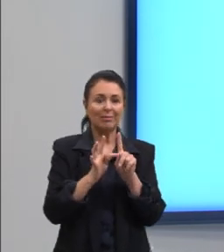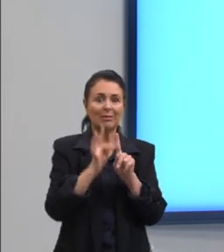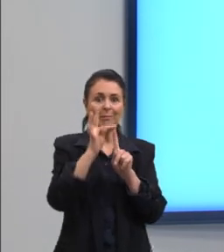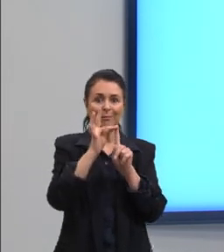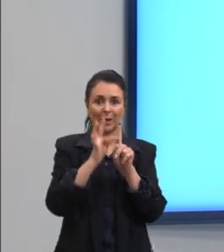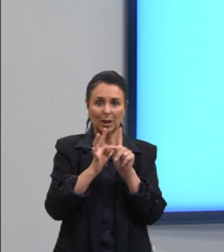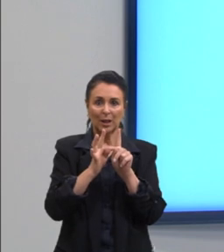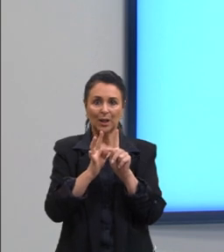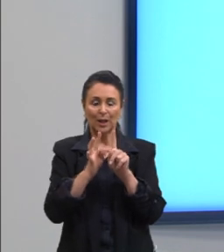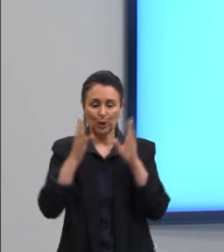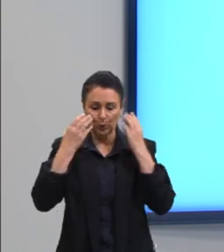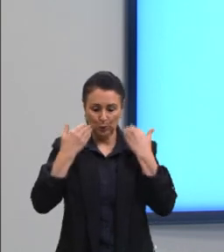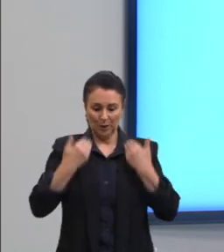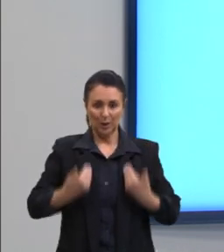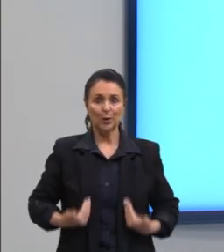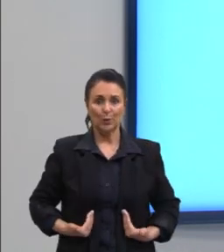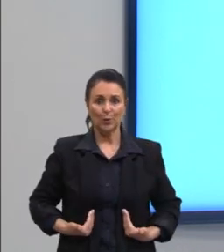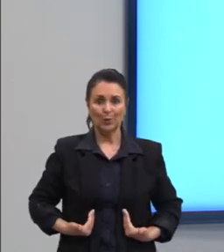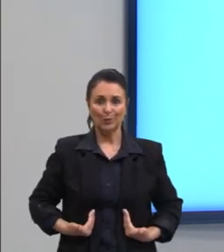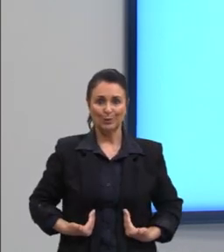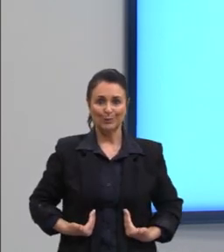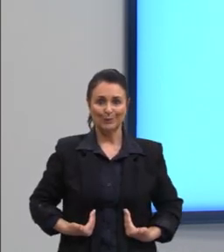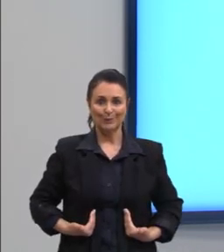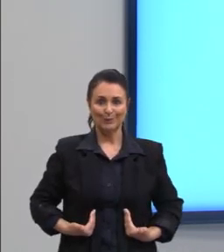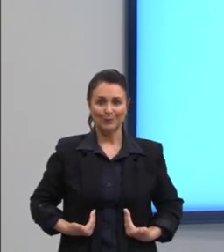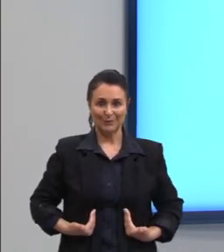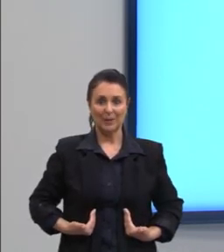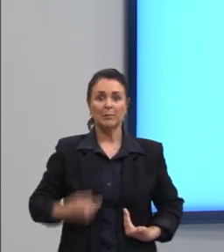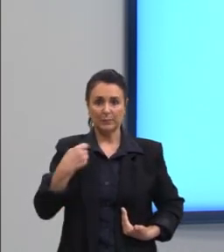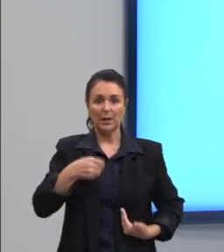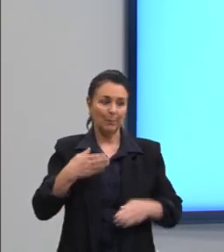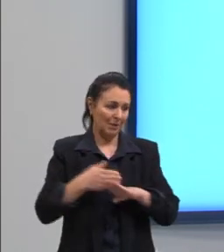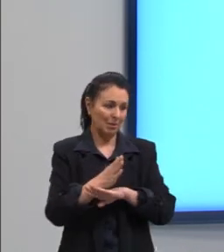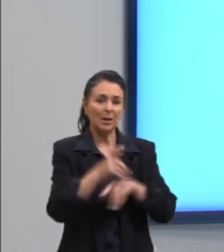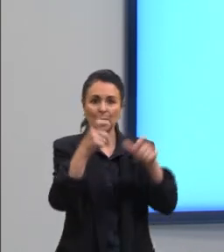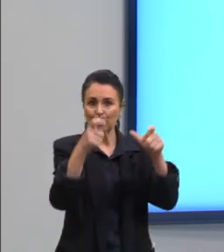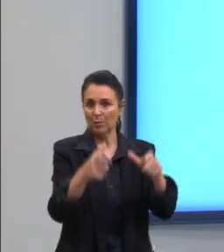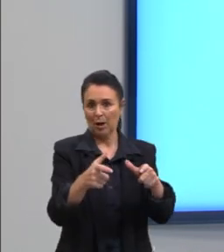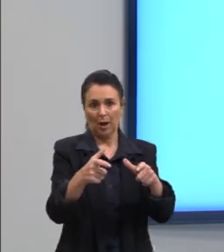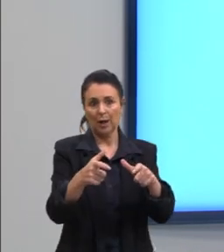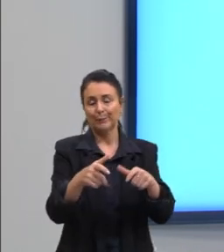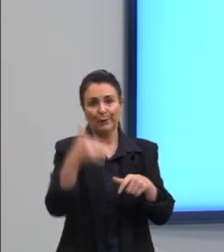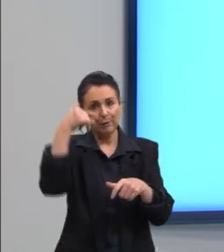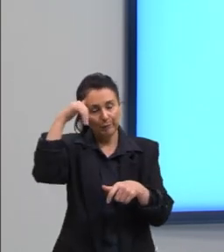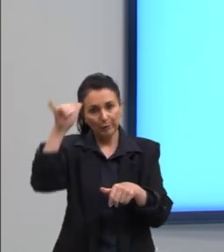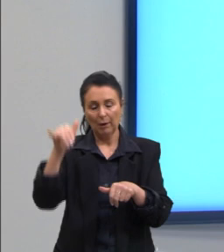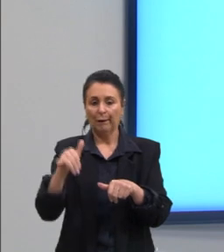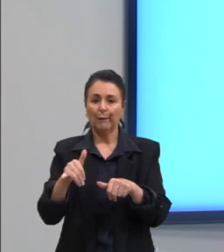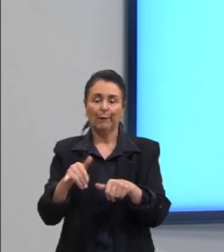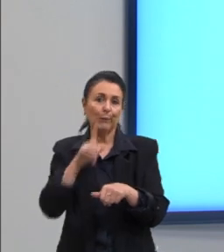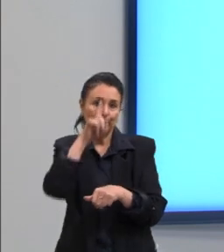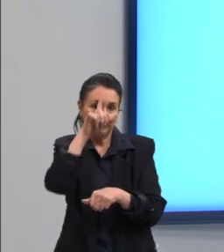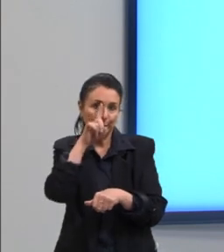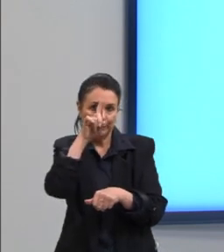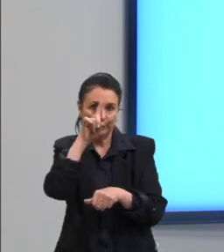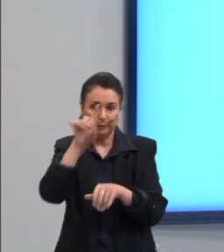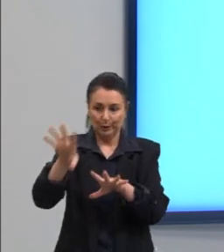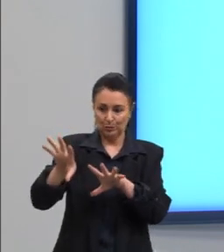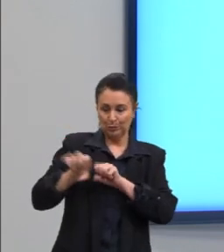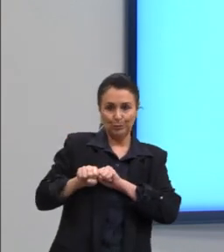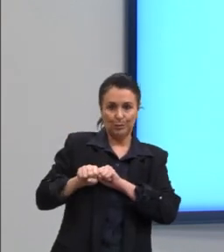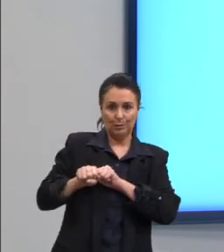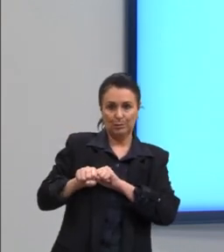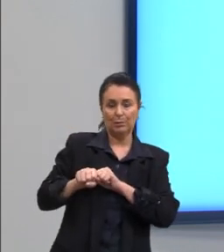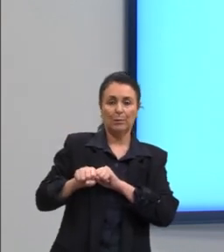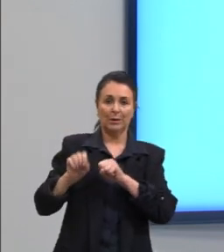conseguissem entrar no local então para não haver então risco ou tendência de contaminação em função